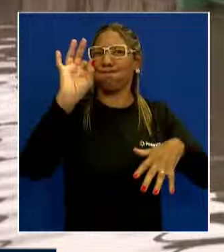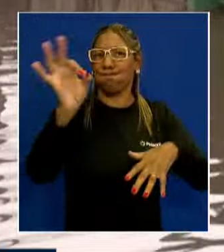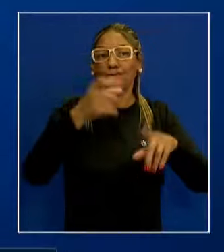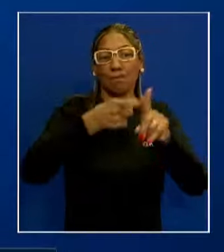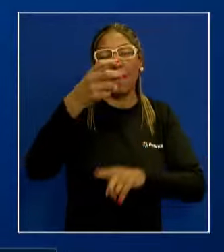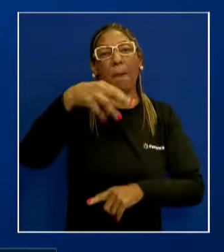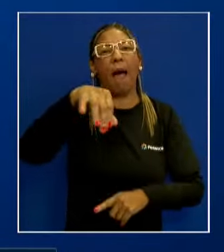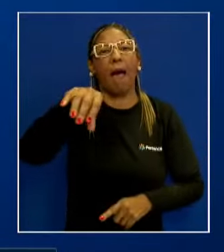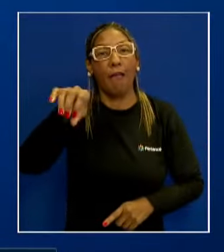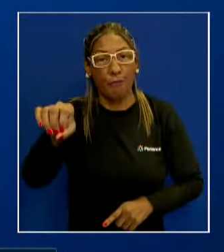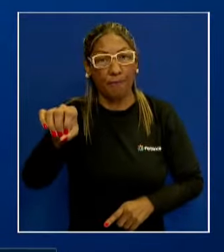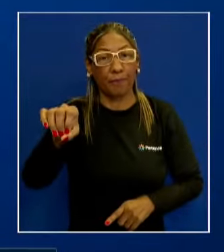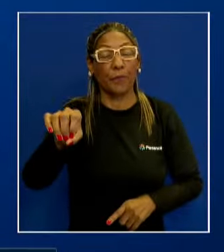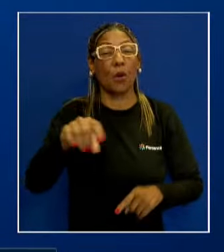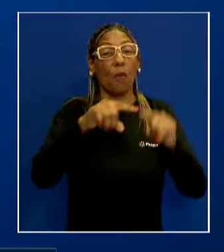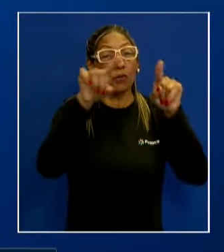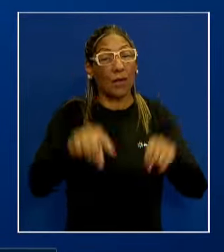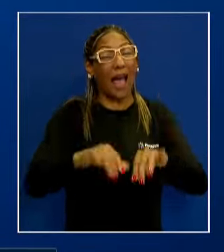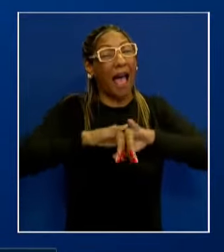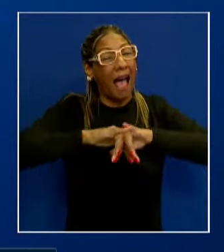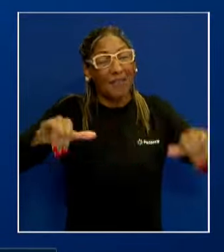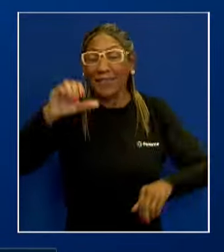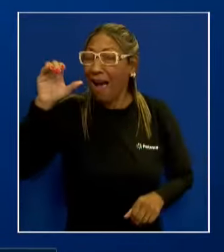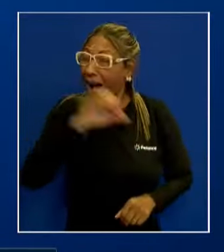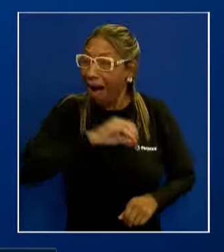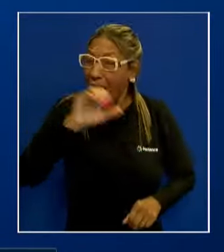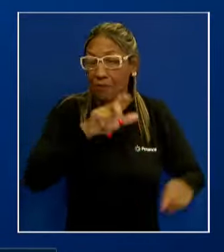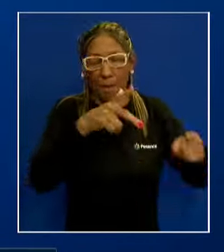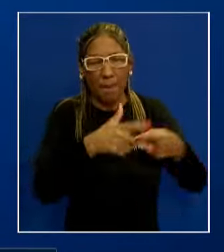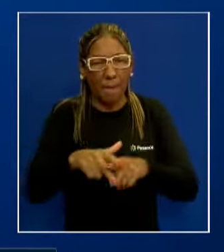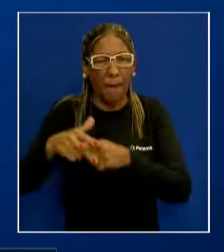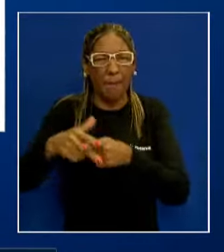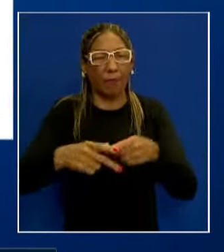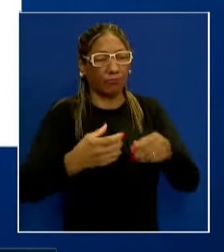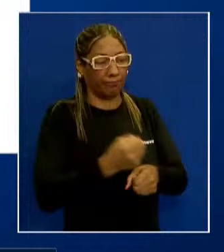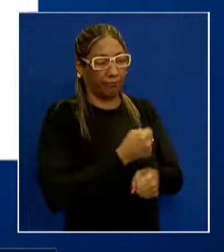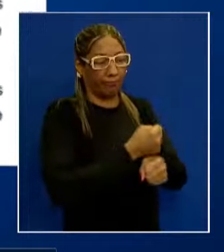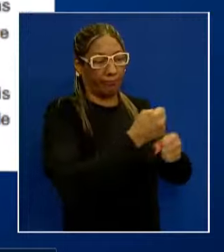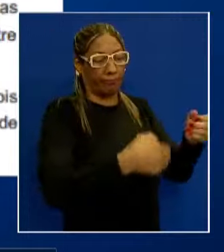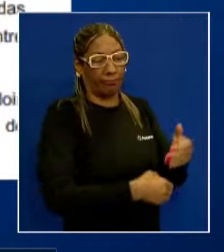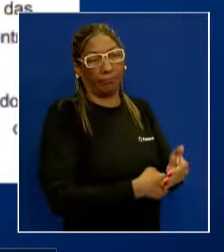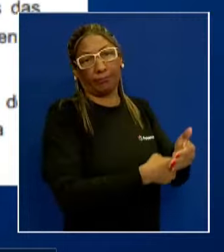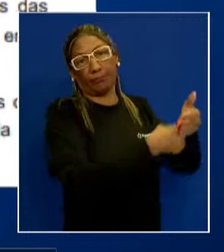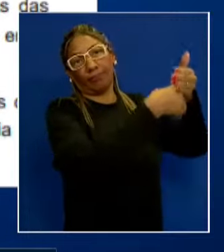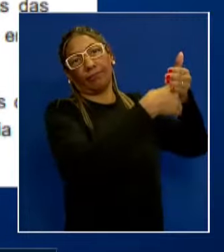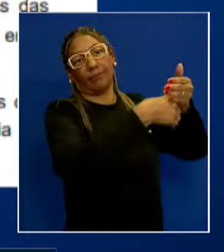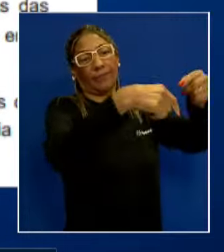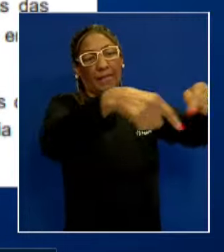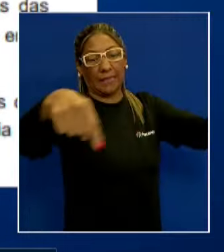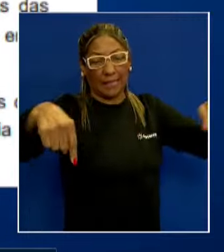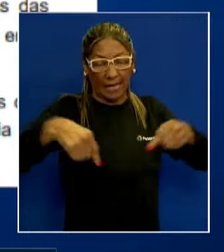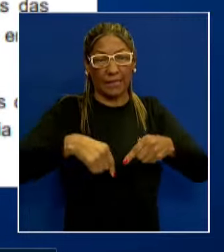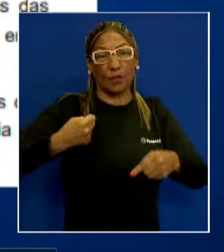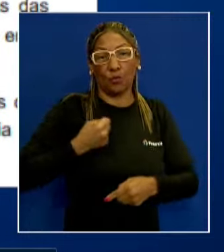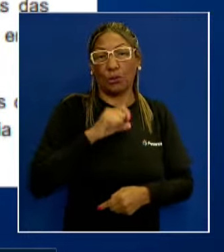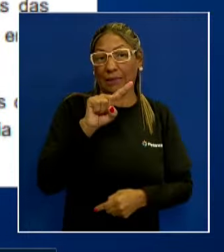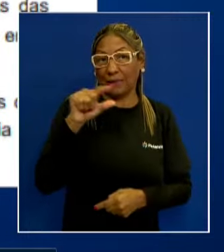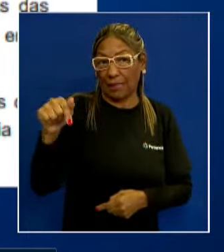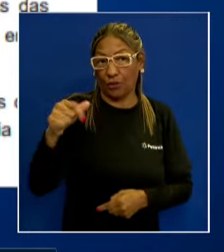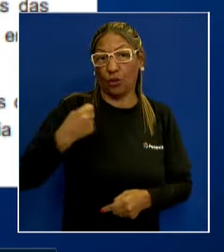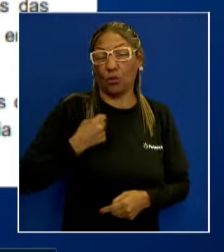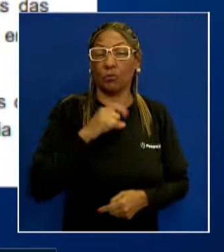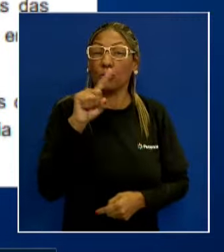documento, o servidor alerta sobre a necessidade urgente de elevação das paredes do posto de descarga das casas de bomba 17 e 18,